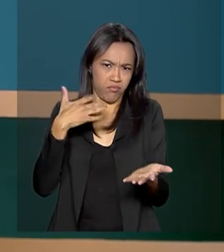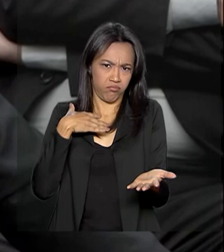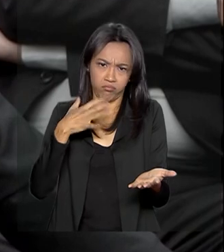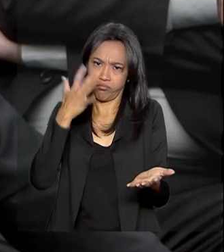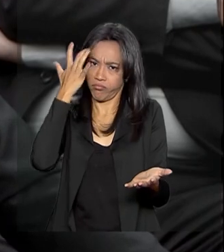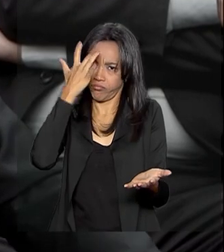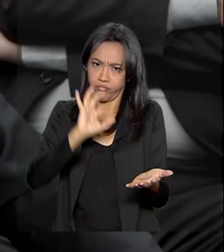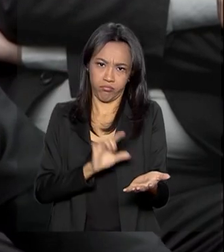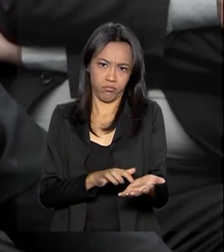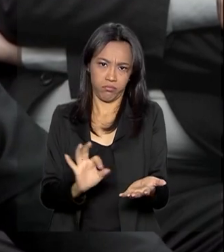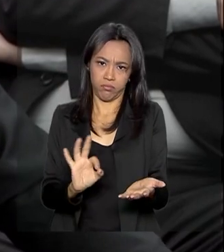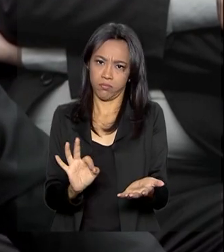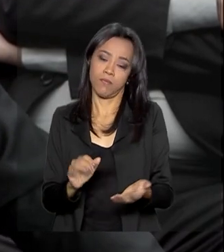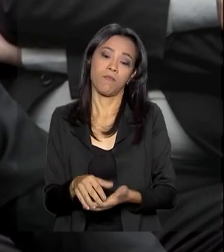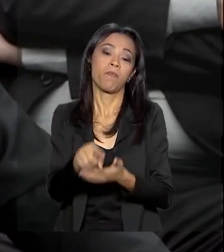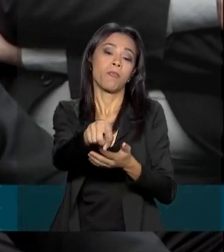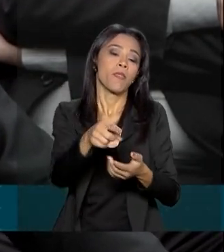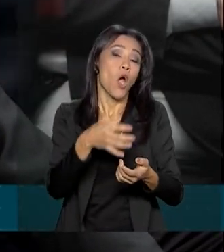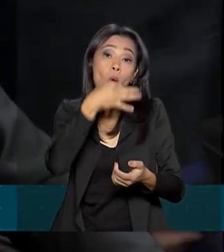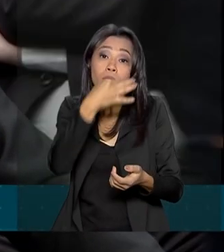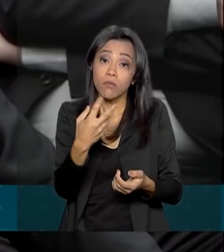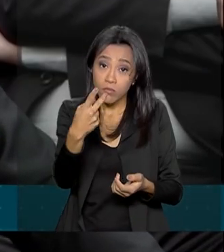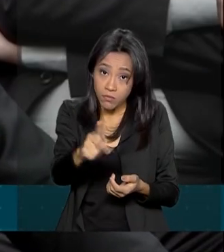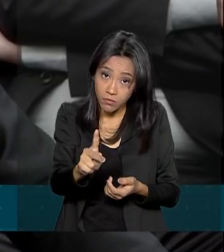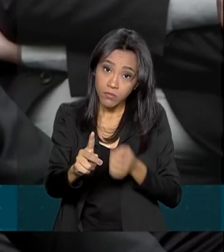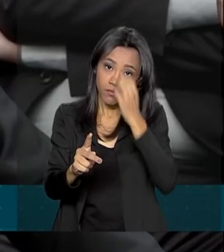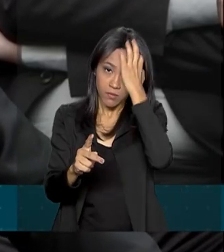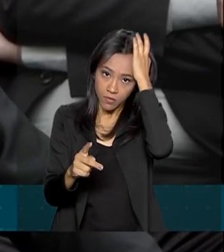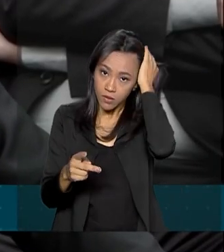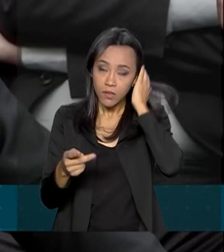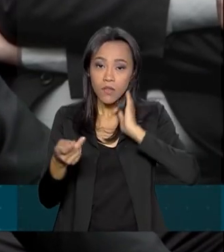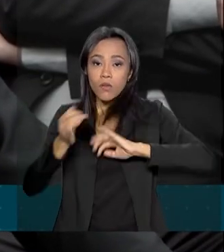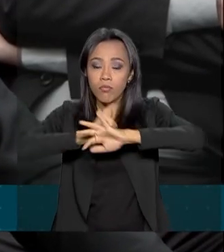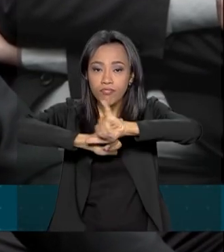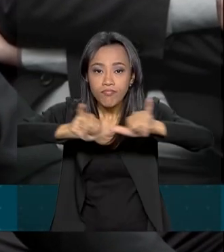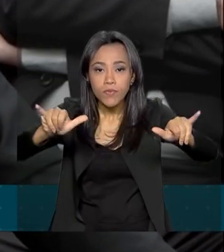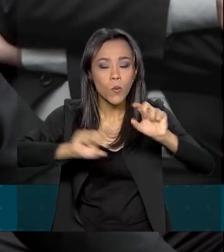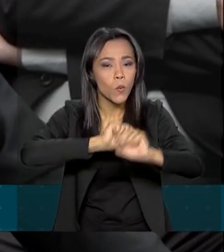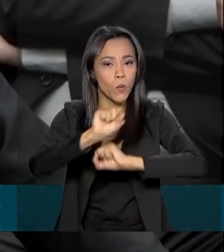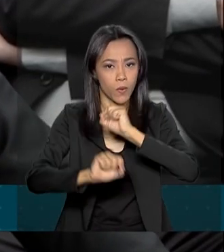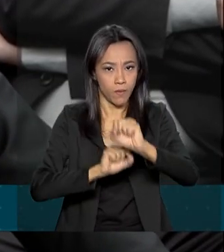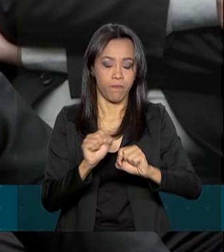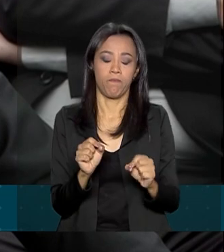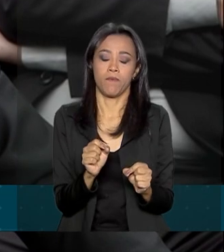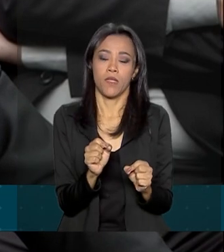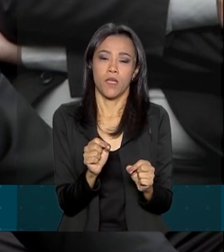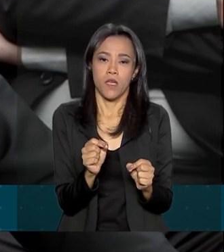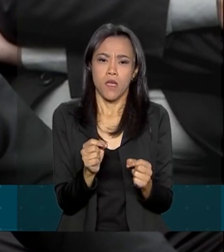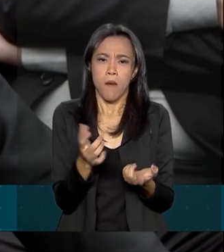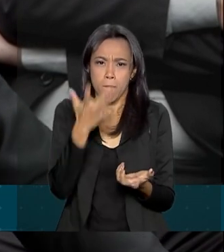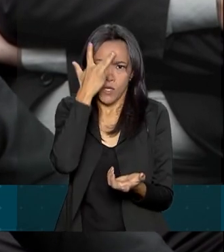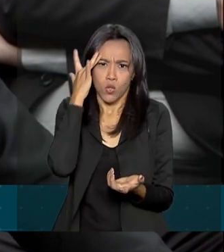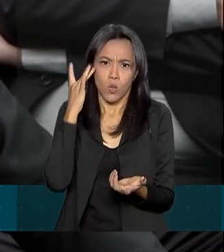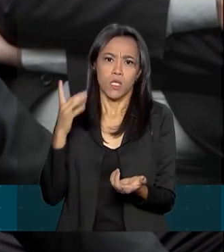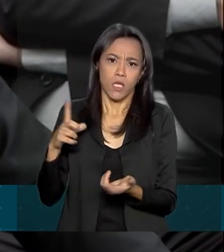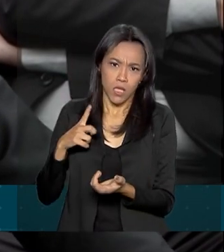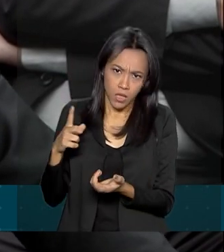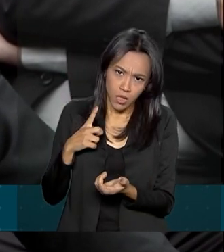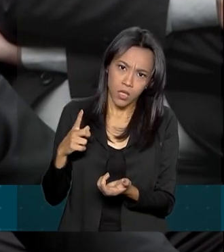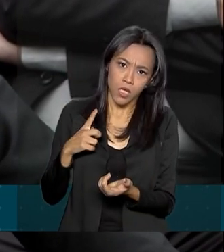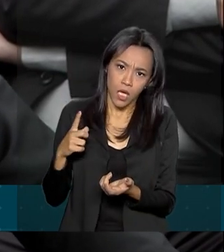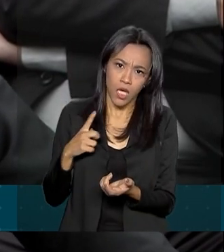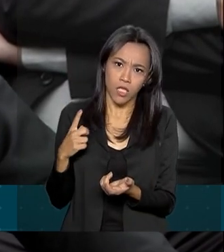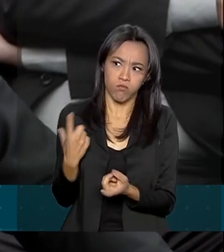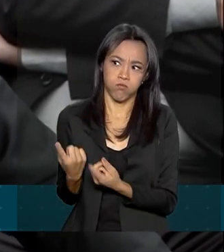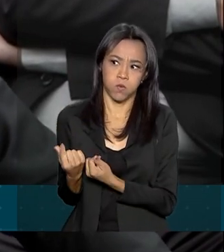A minha opinião, e aqui é uma opinião informal, é que alguém com muitos recursos está